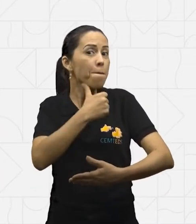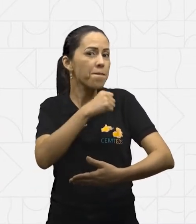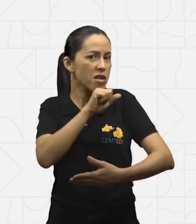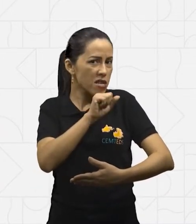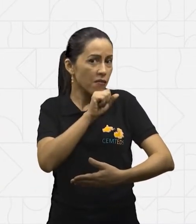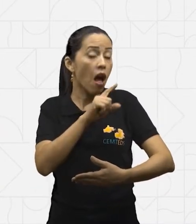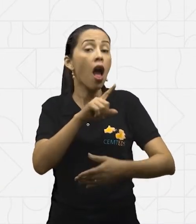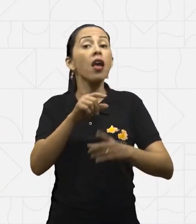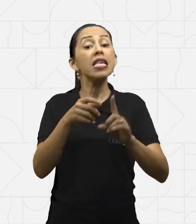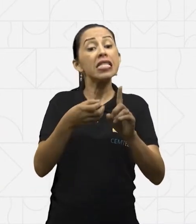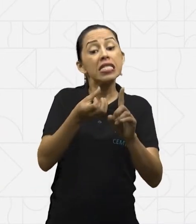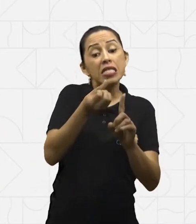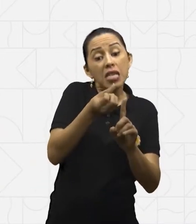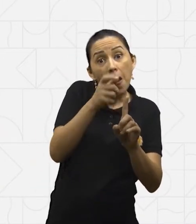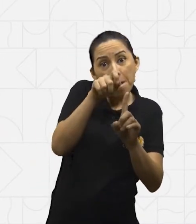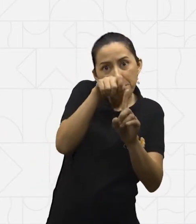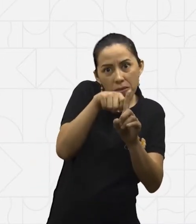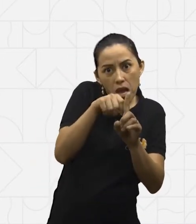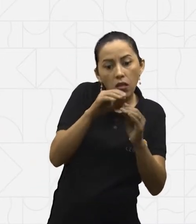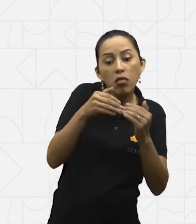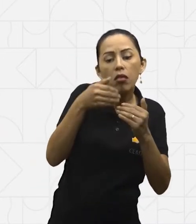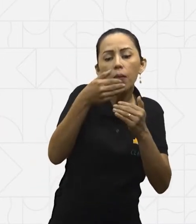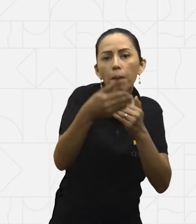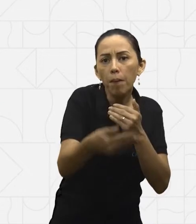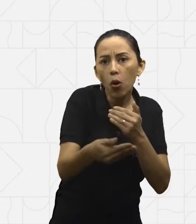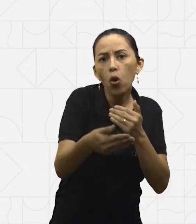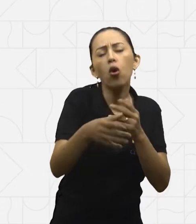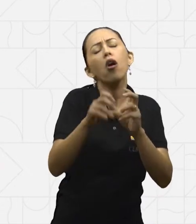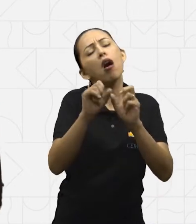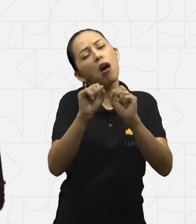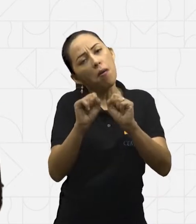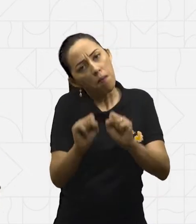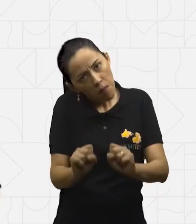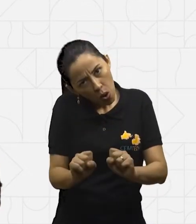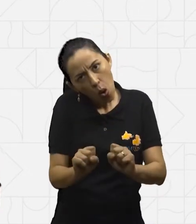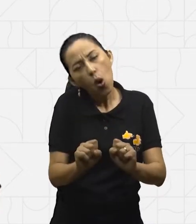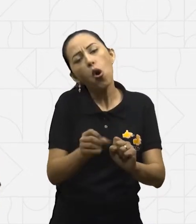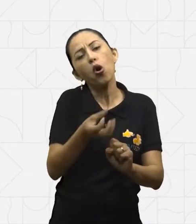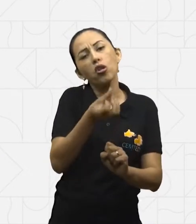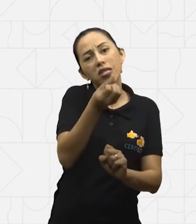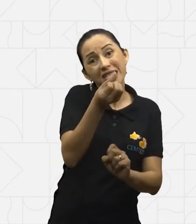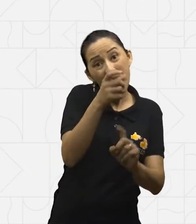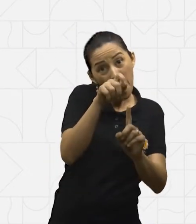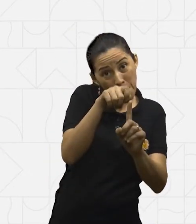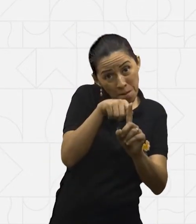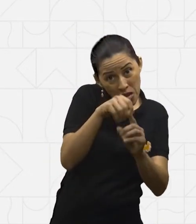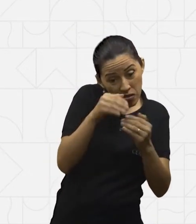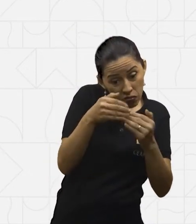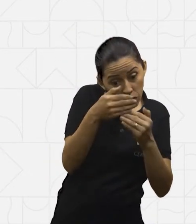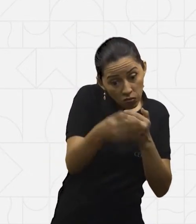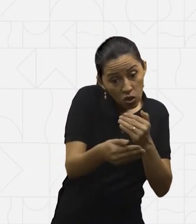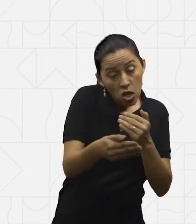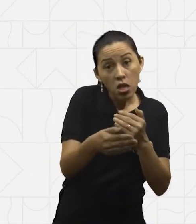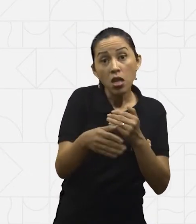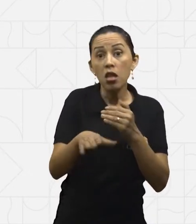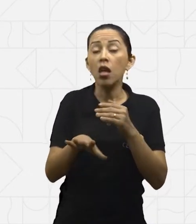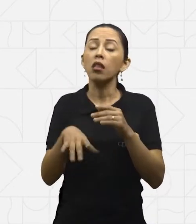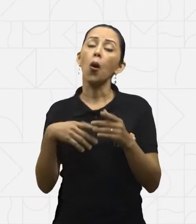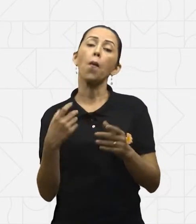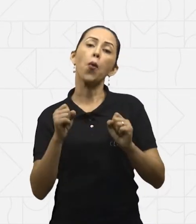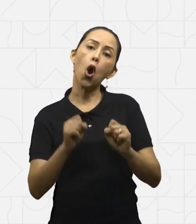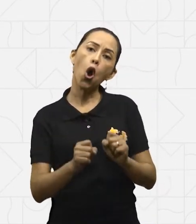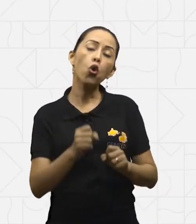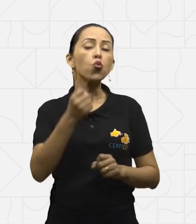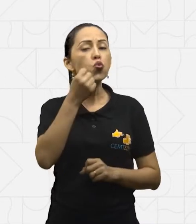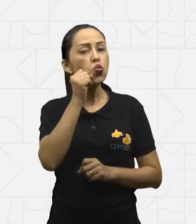comidas. E aí pode vir, dependendo da orientação do nutricionista, um suco, um chá, mas aí quem vai dizer é o